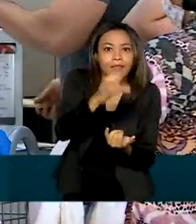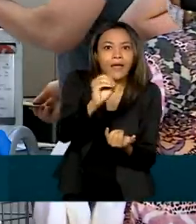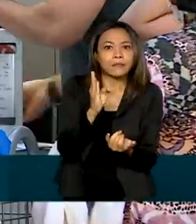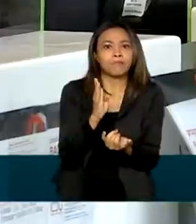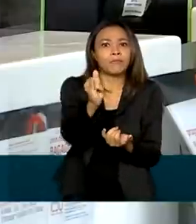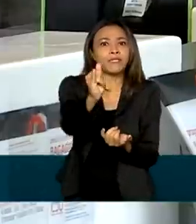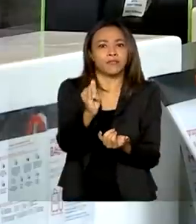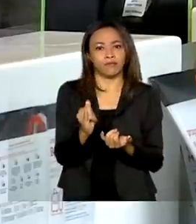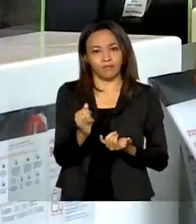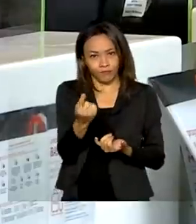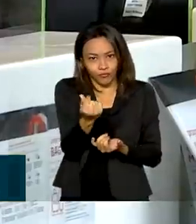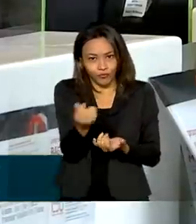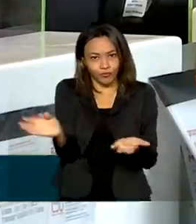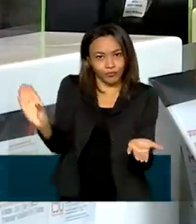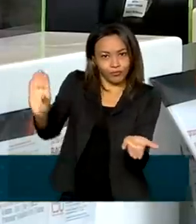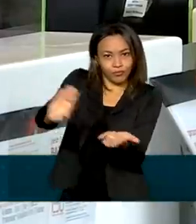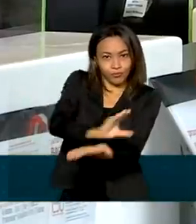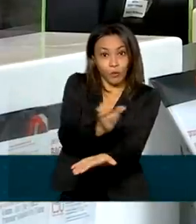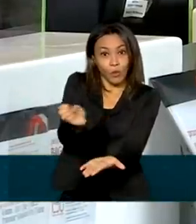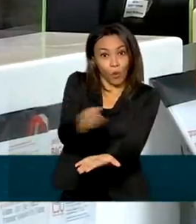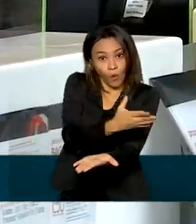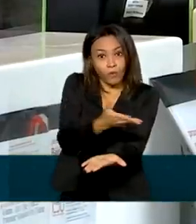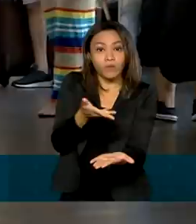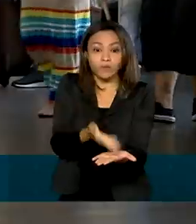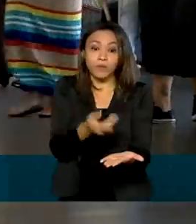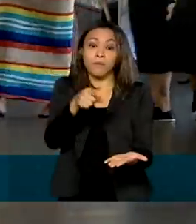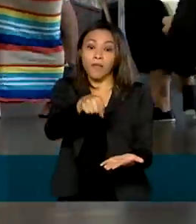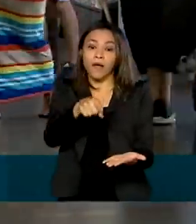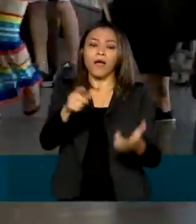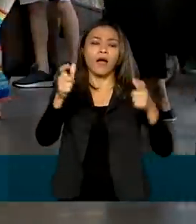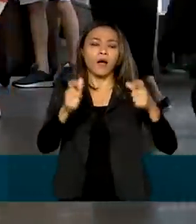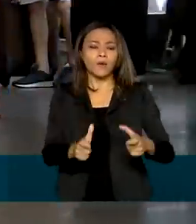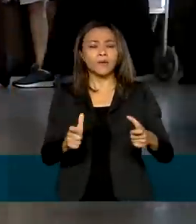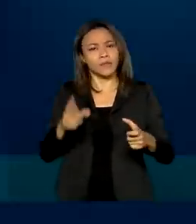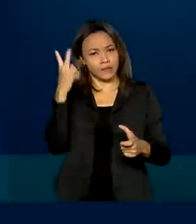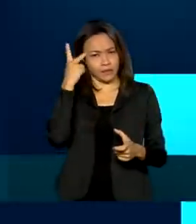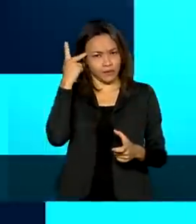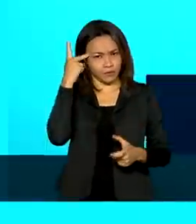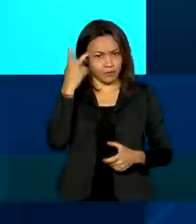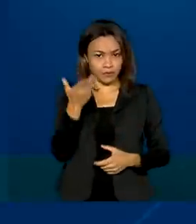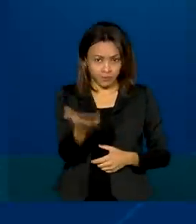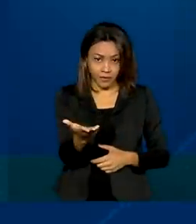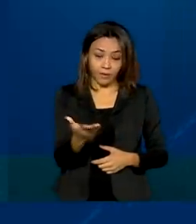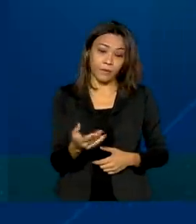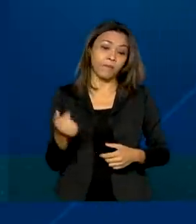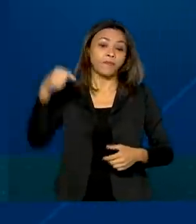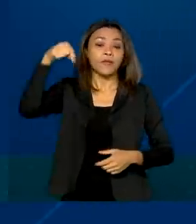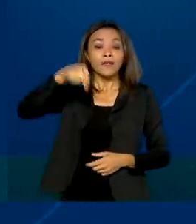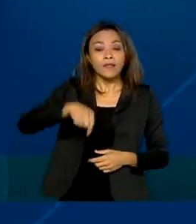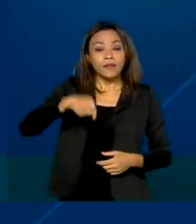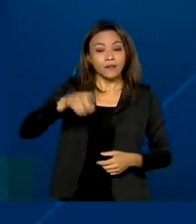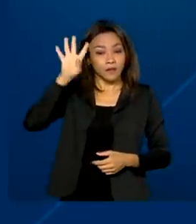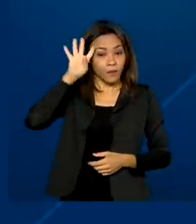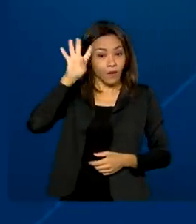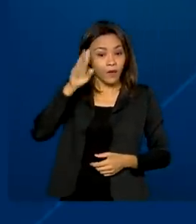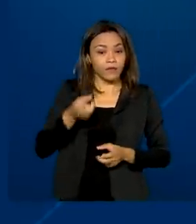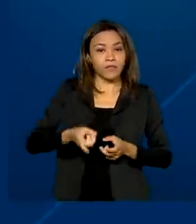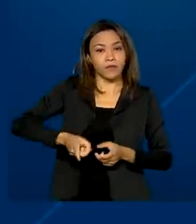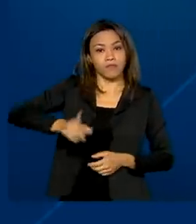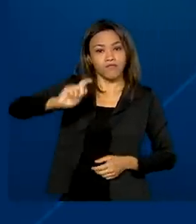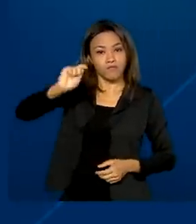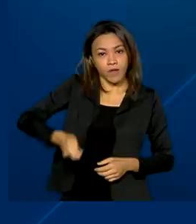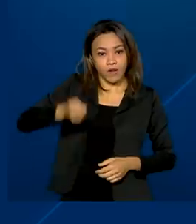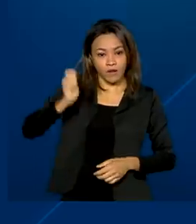investimentos. Os leilões acontecem na sede da B3, em São Paulo. Nesta quarta-feira, serão leiloados